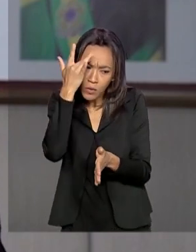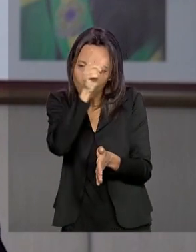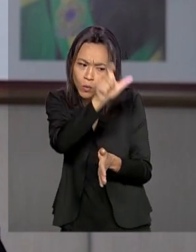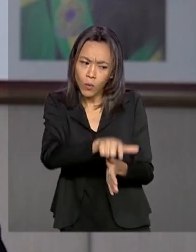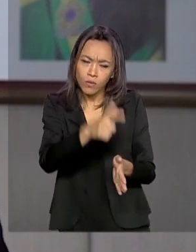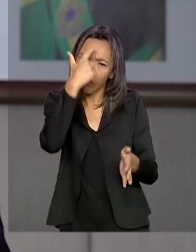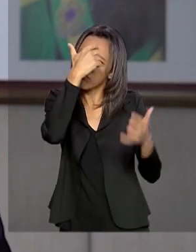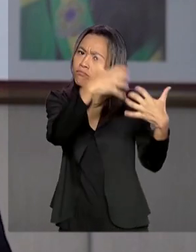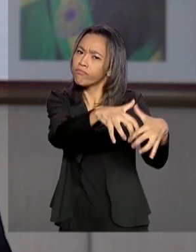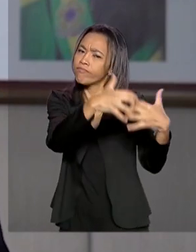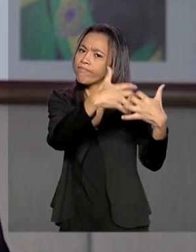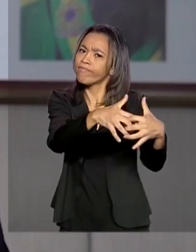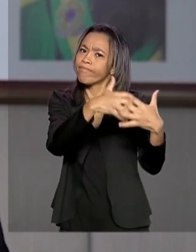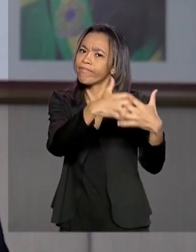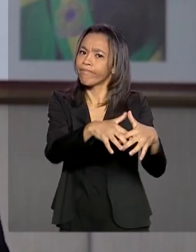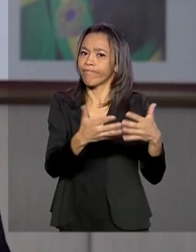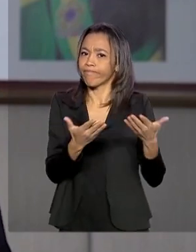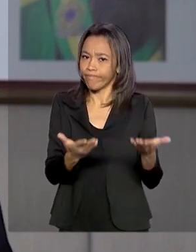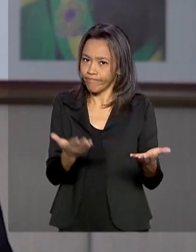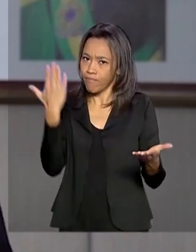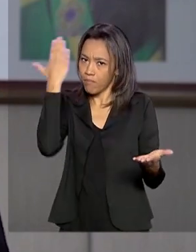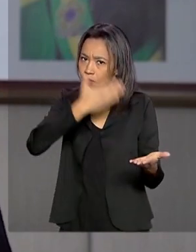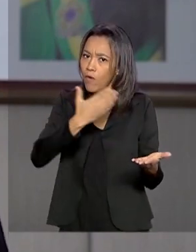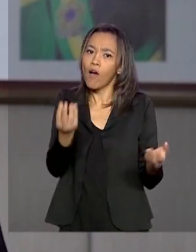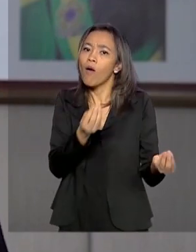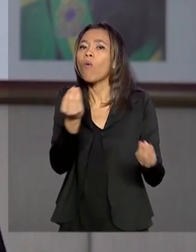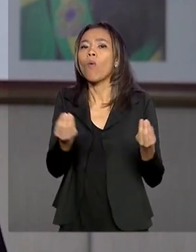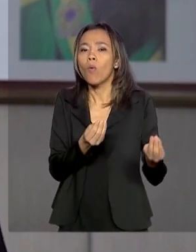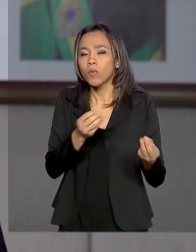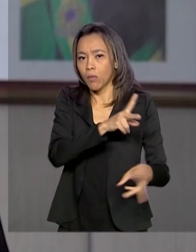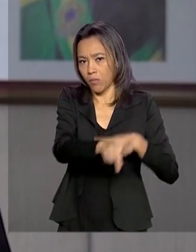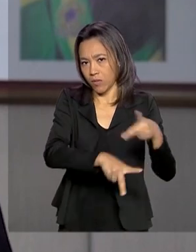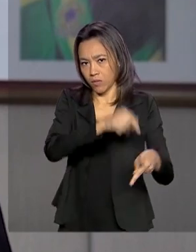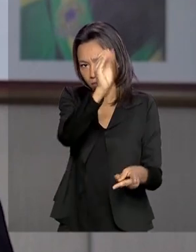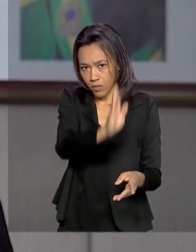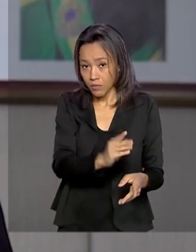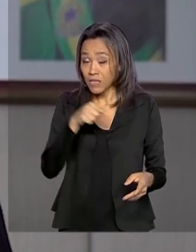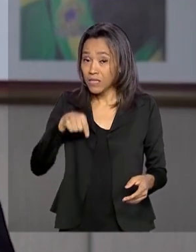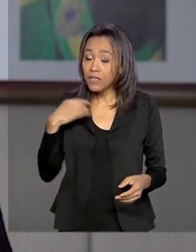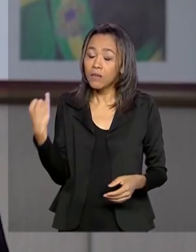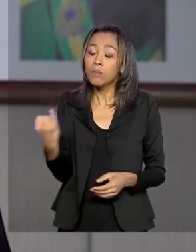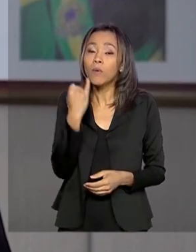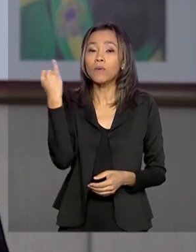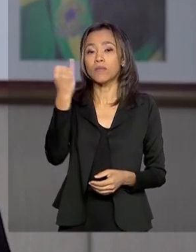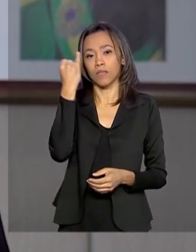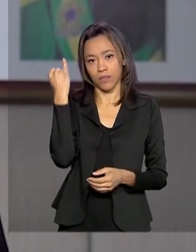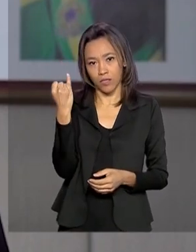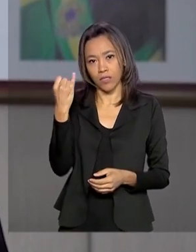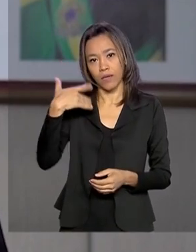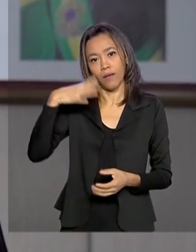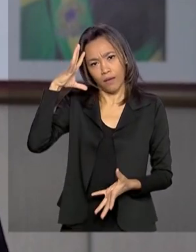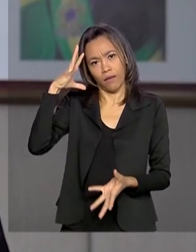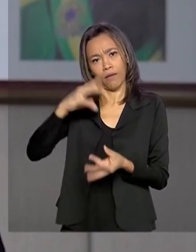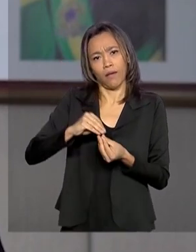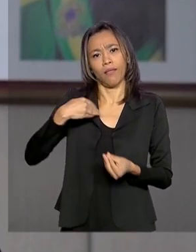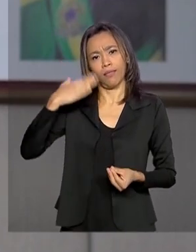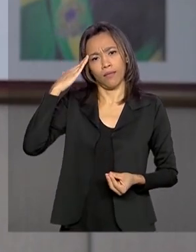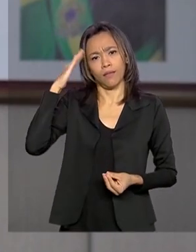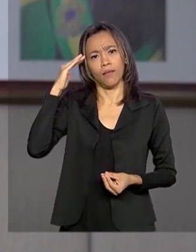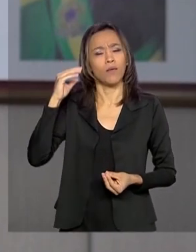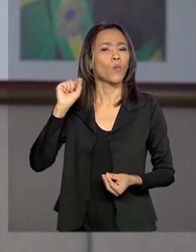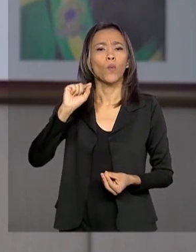refletir a população brasileira. Isso vai ser fundamental nesse processo de realmente entender a doença e